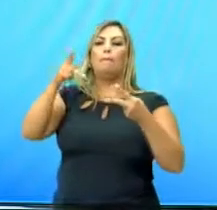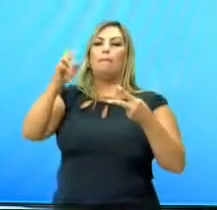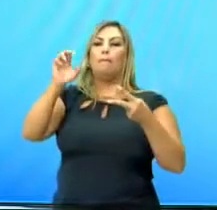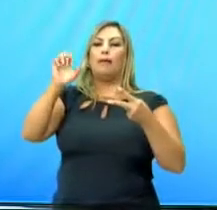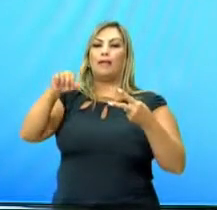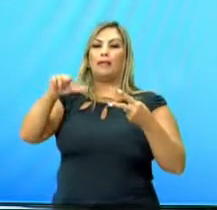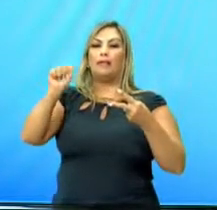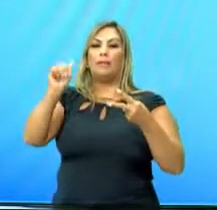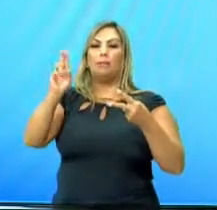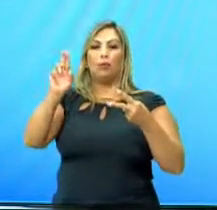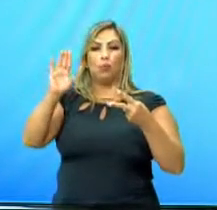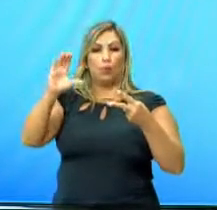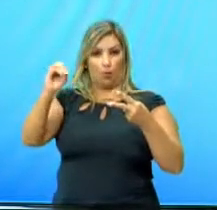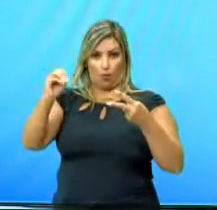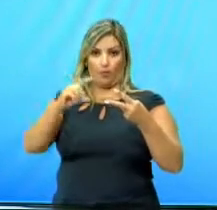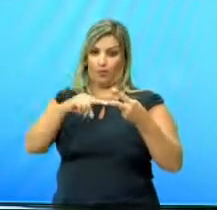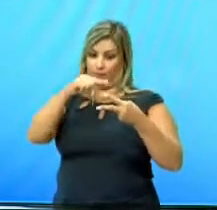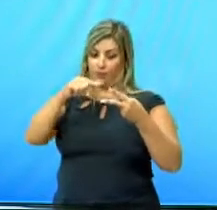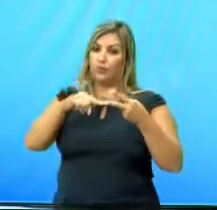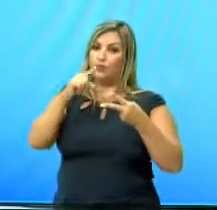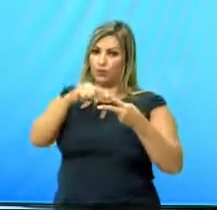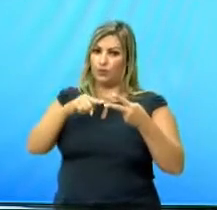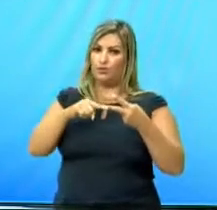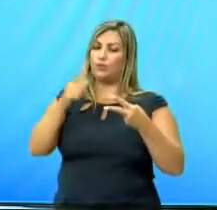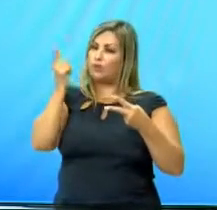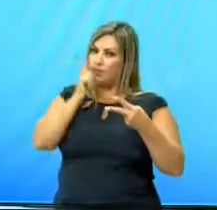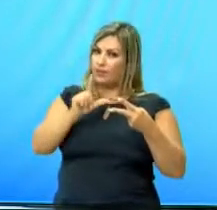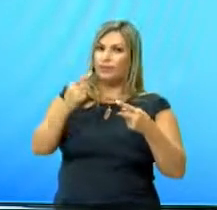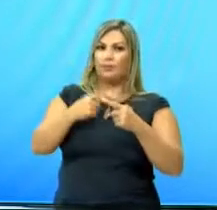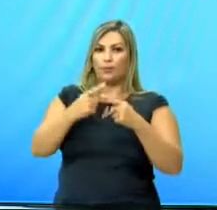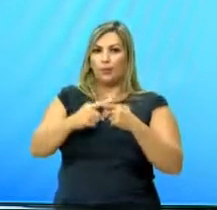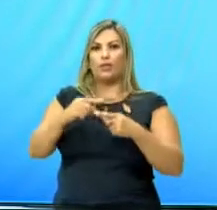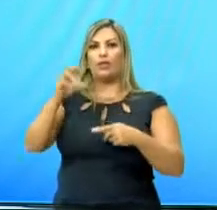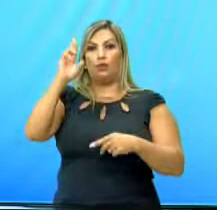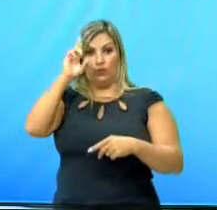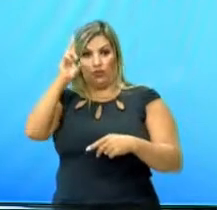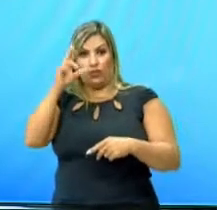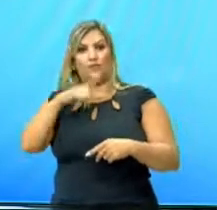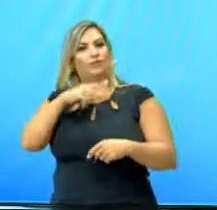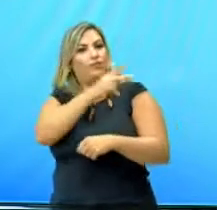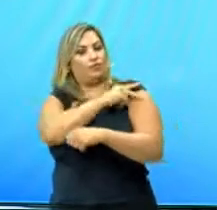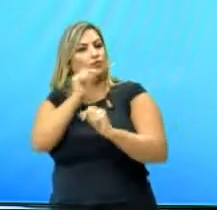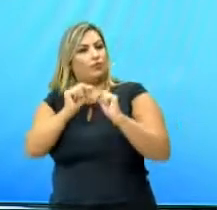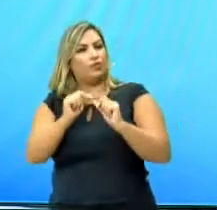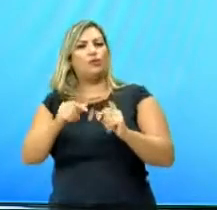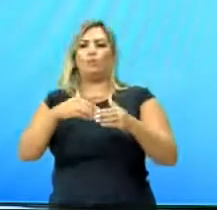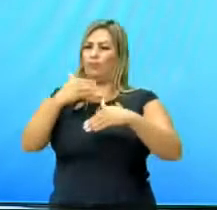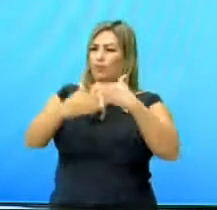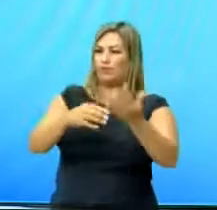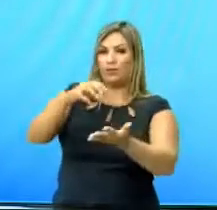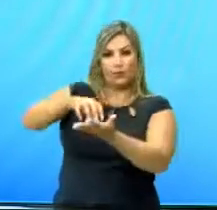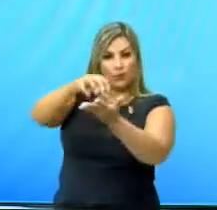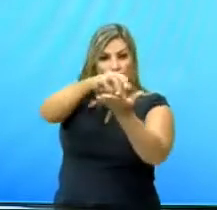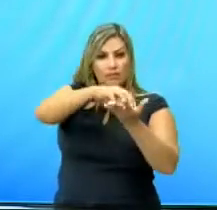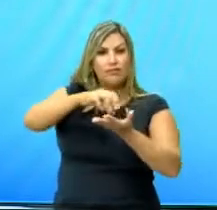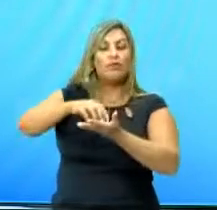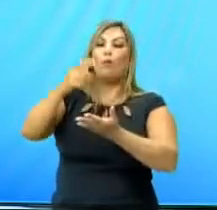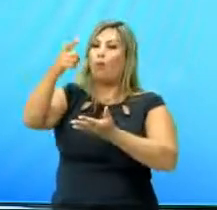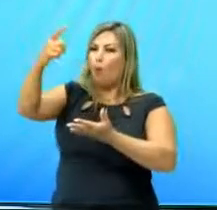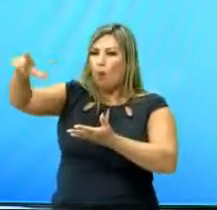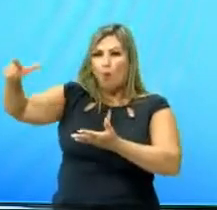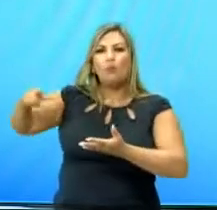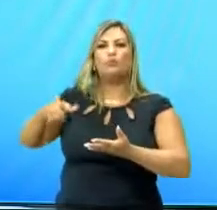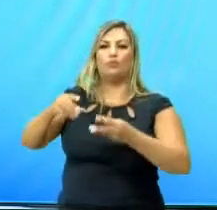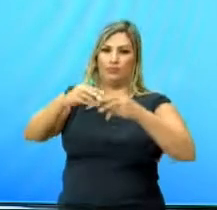Apenas essas duas. E essas duas vão funcionar porque os donatários, eles já tinham passado por processo de colonização em outros territórios